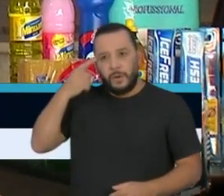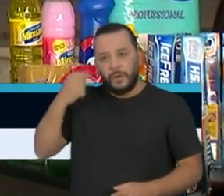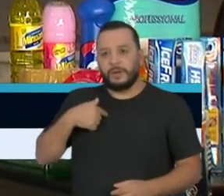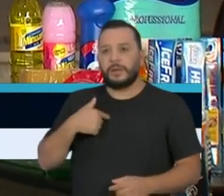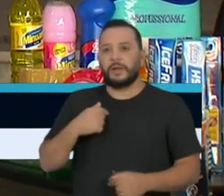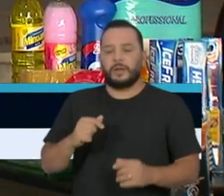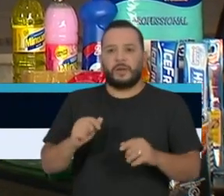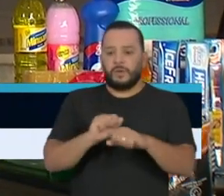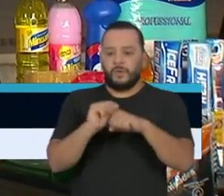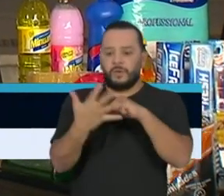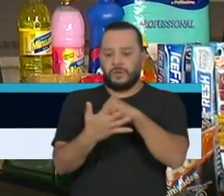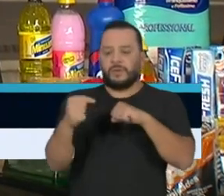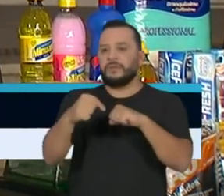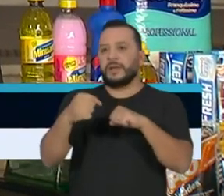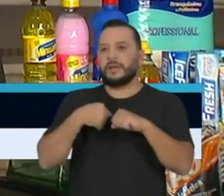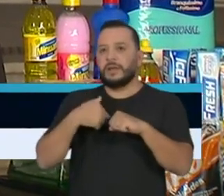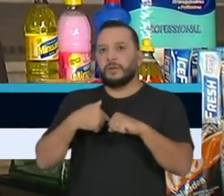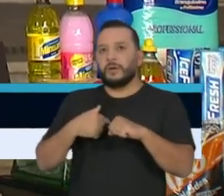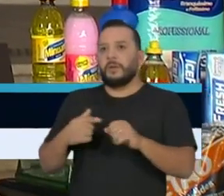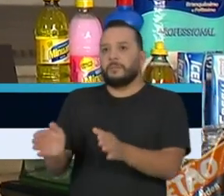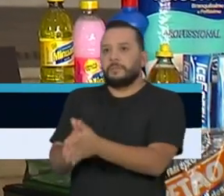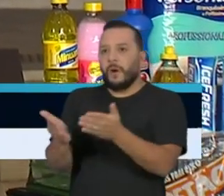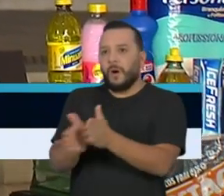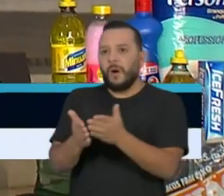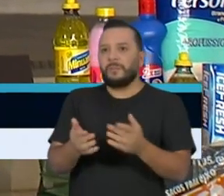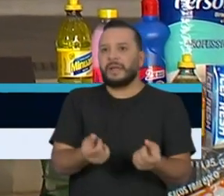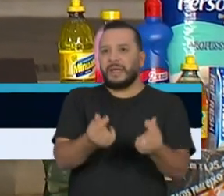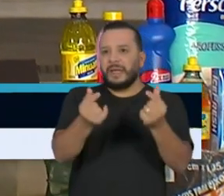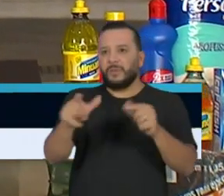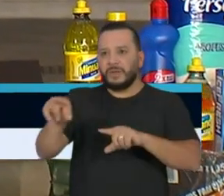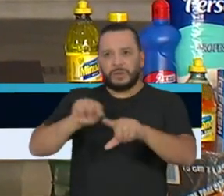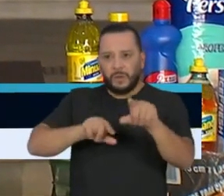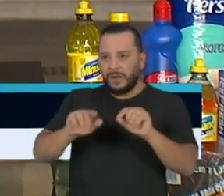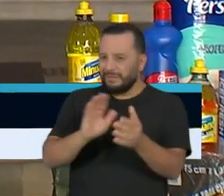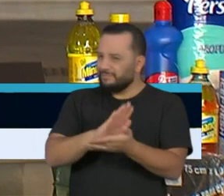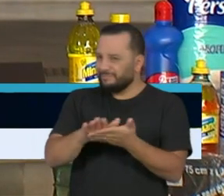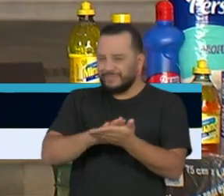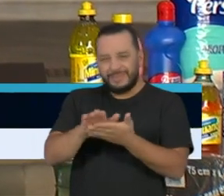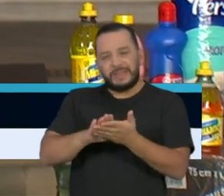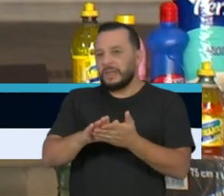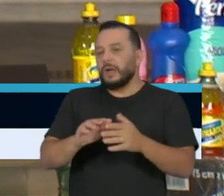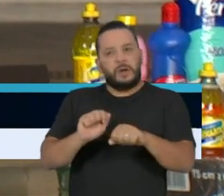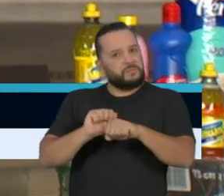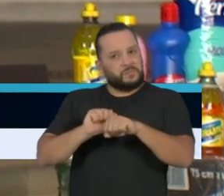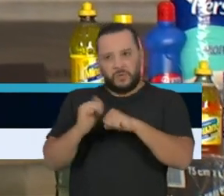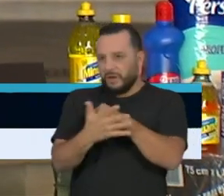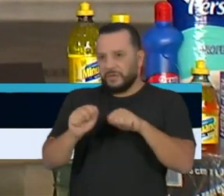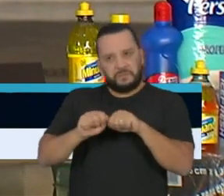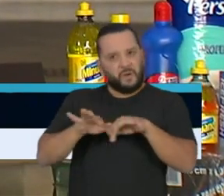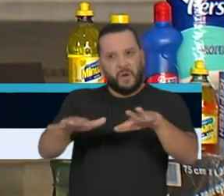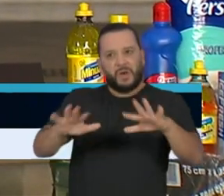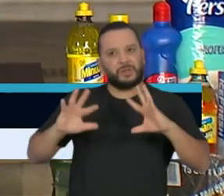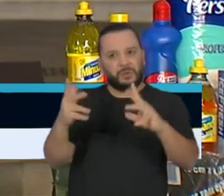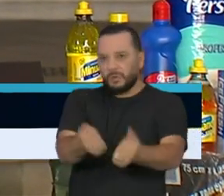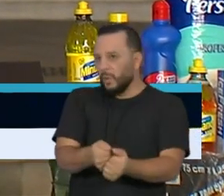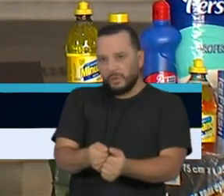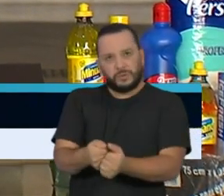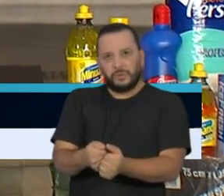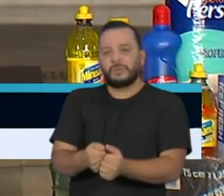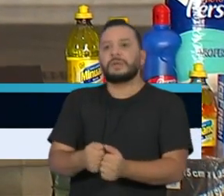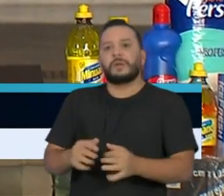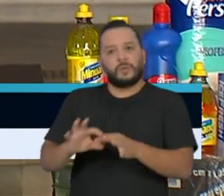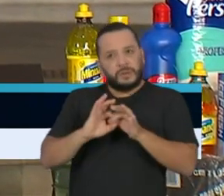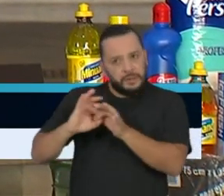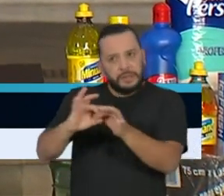coronavírus não escolhe ricos ou pobres, atinge a todos. Precisamos estar unidos para salvar vidas e